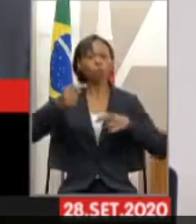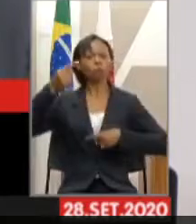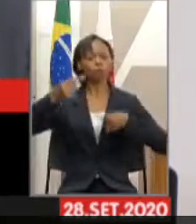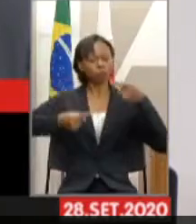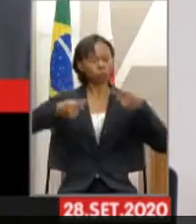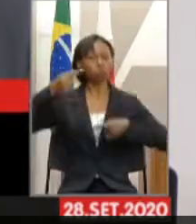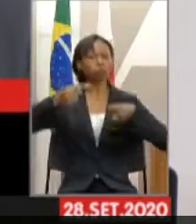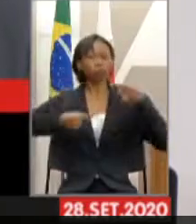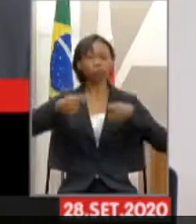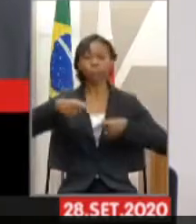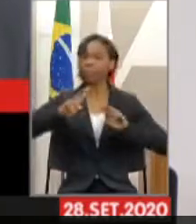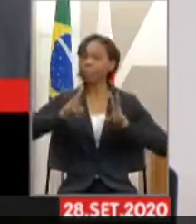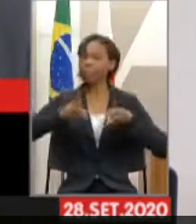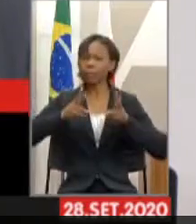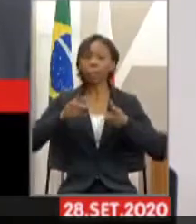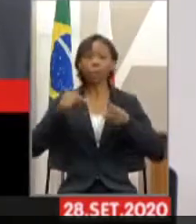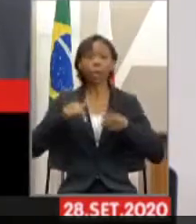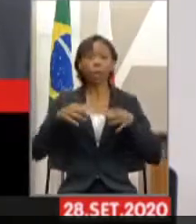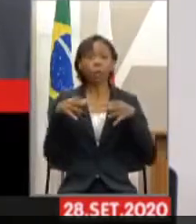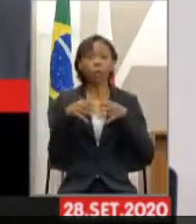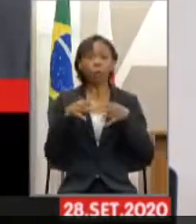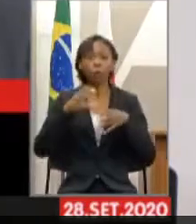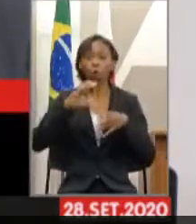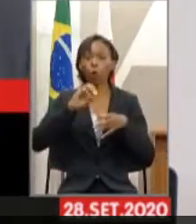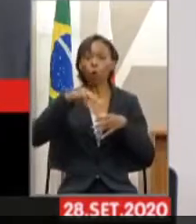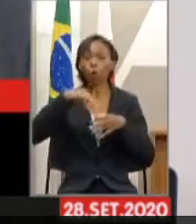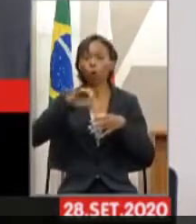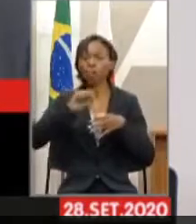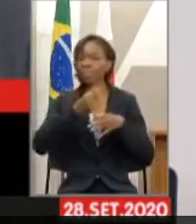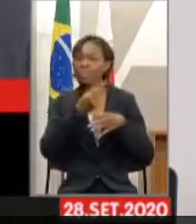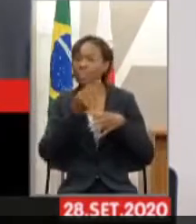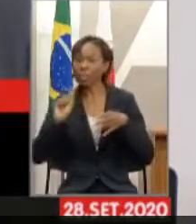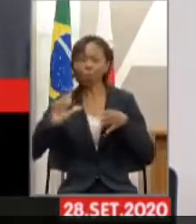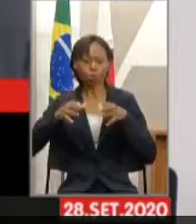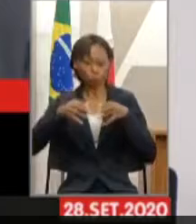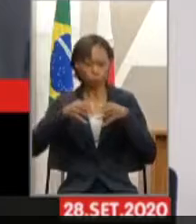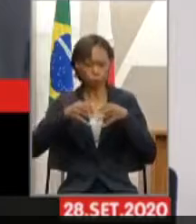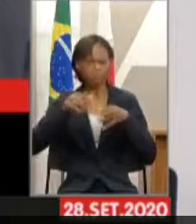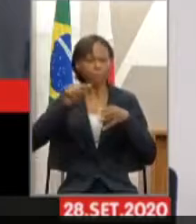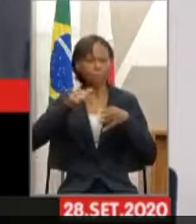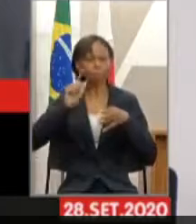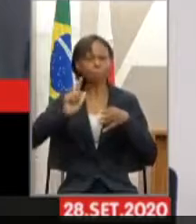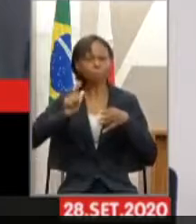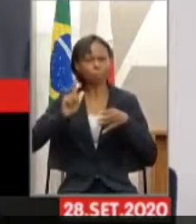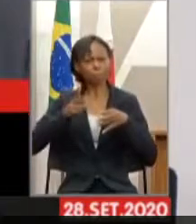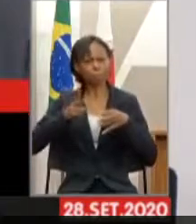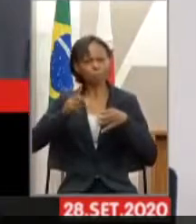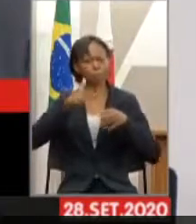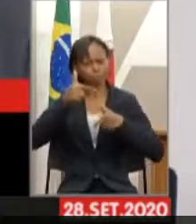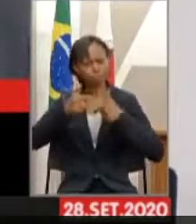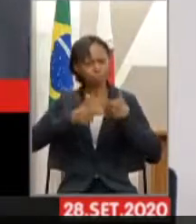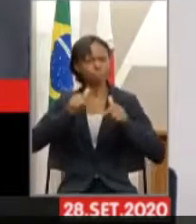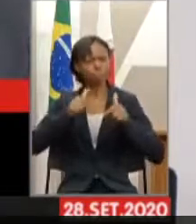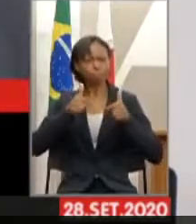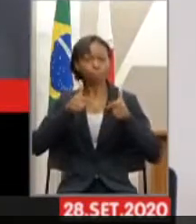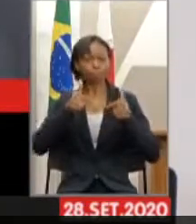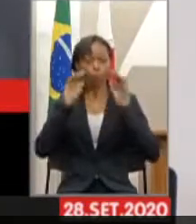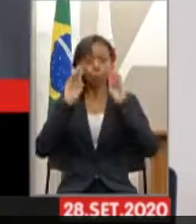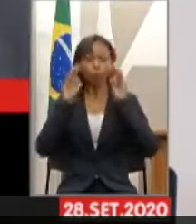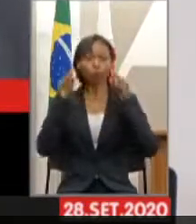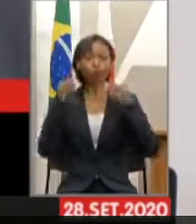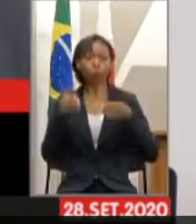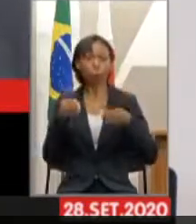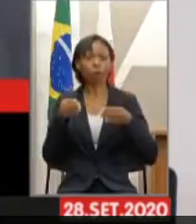à tona essa comissão é uma comissão muito atuante, muito atenta ao que acontece nesse cenário e tenho certeza